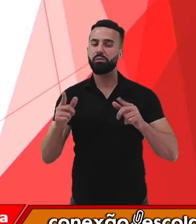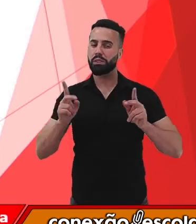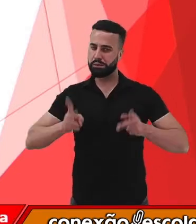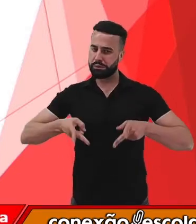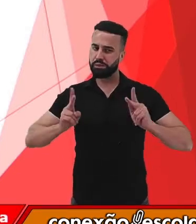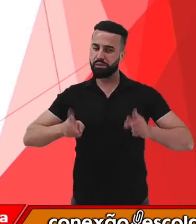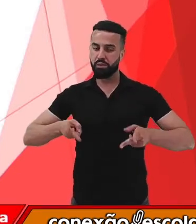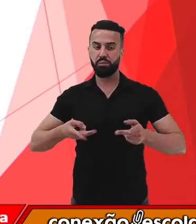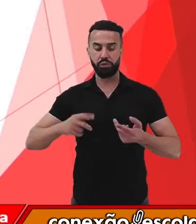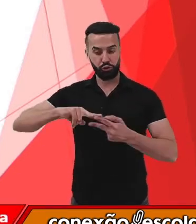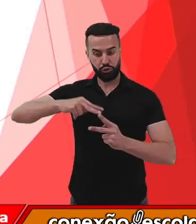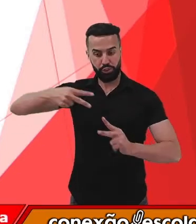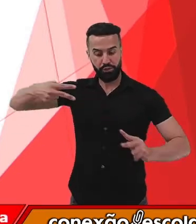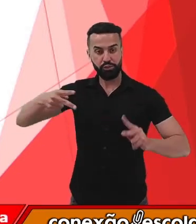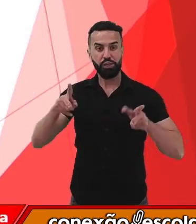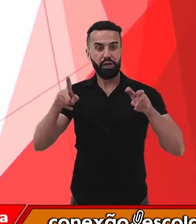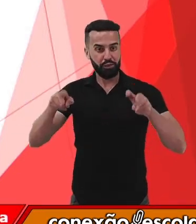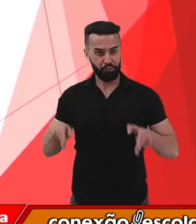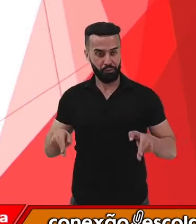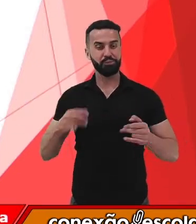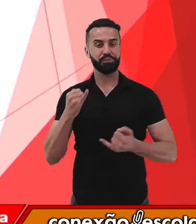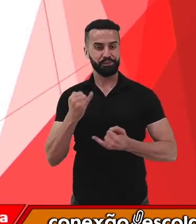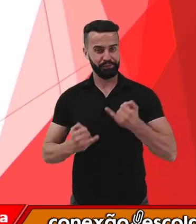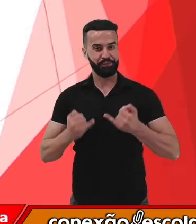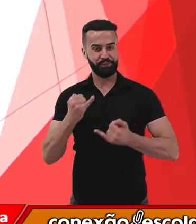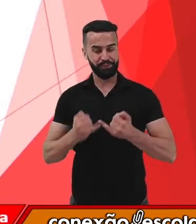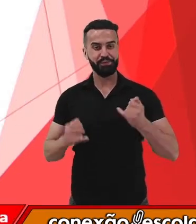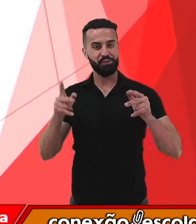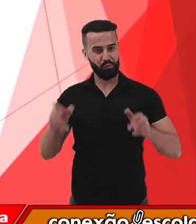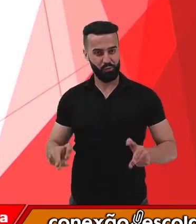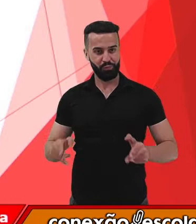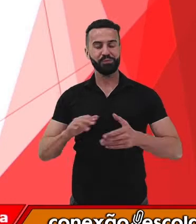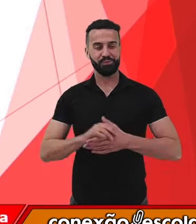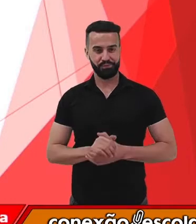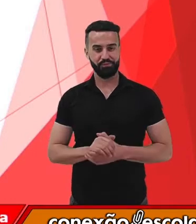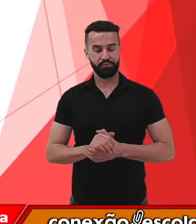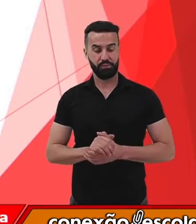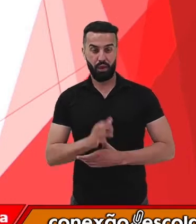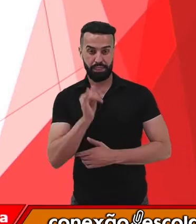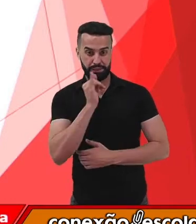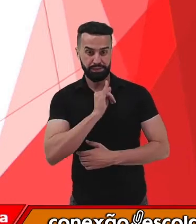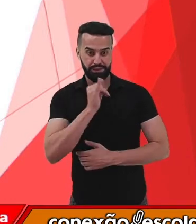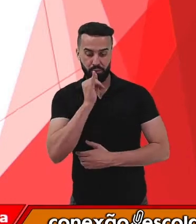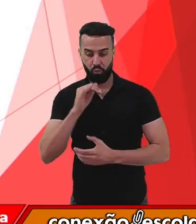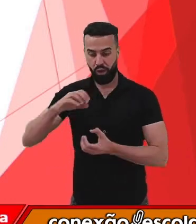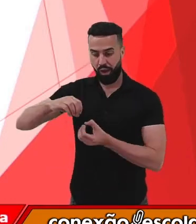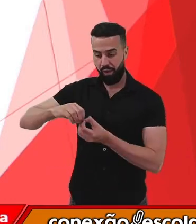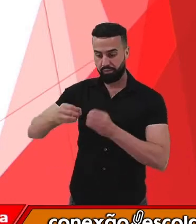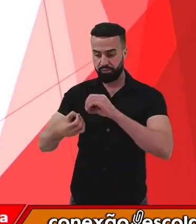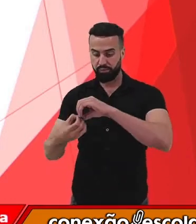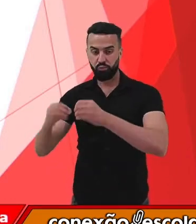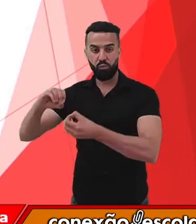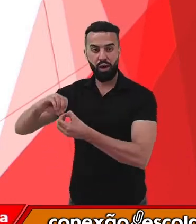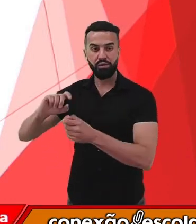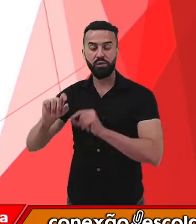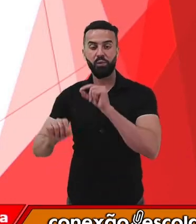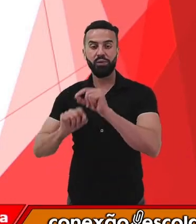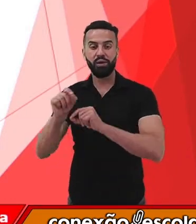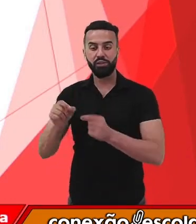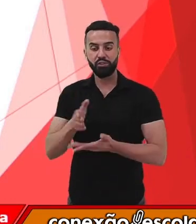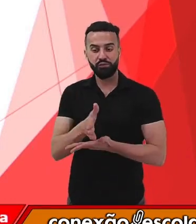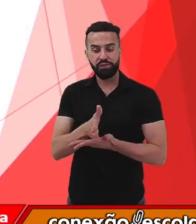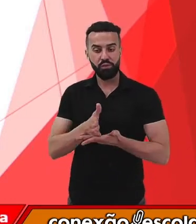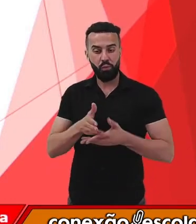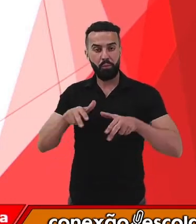relação ao material genético. Um exemplo de reprodução assexuada é a divisão binária. Na